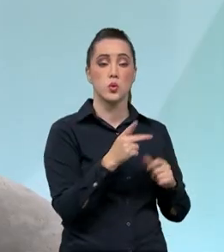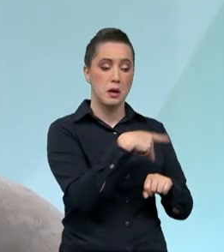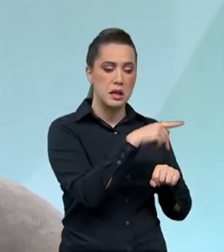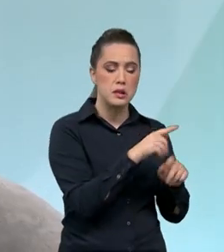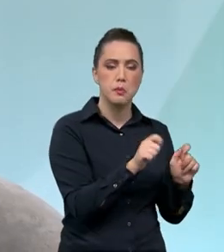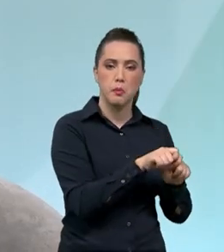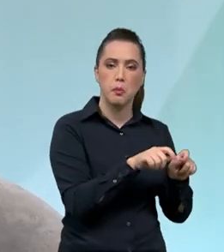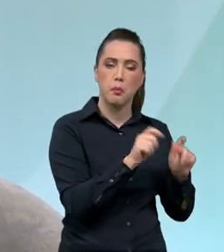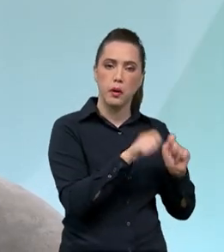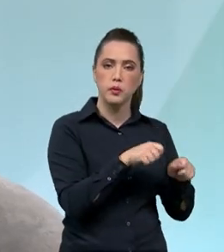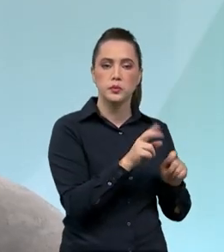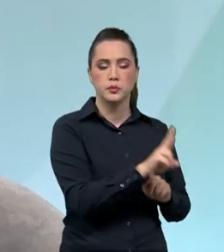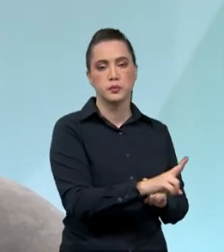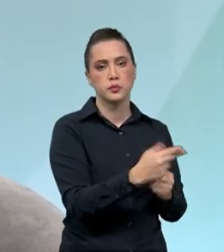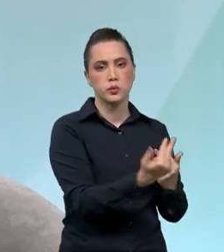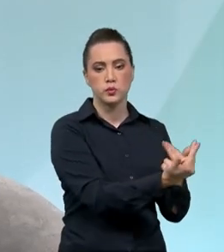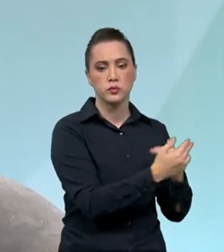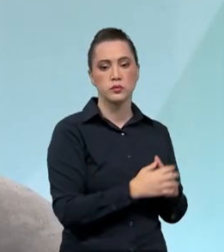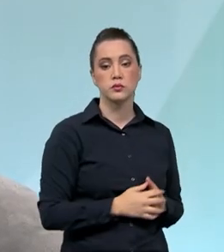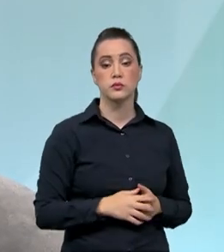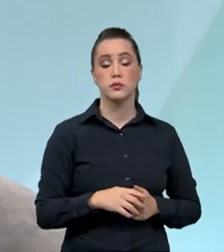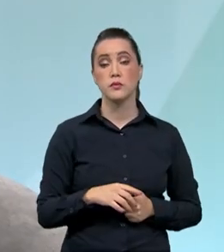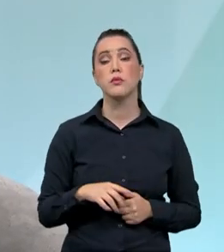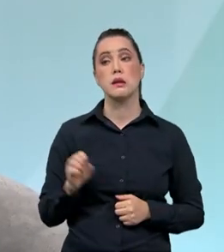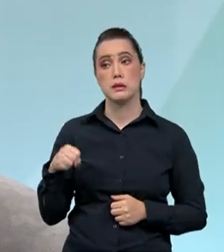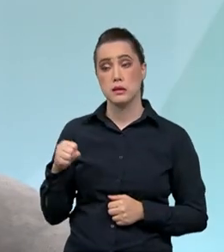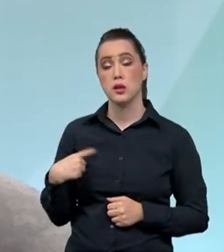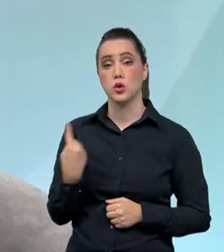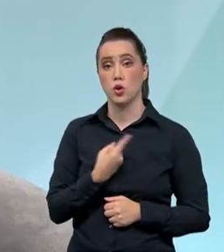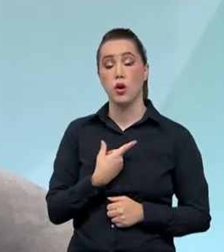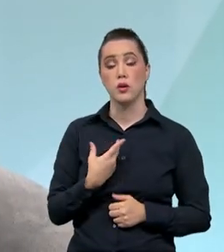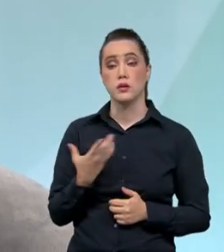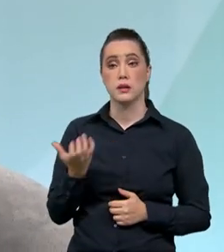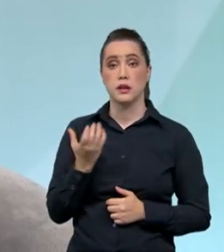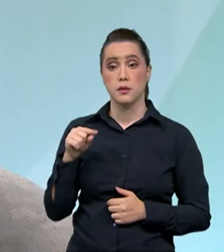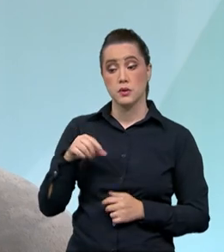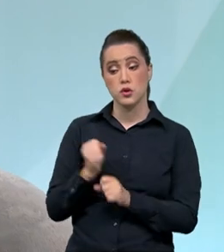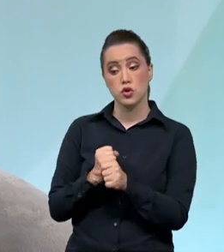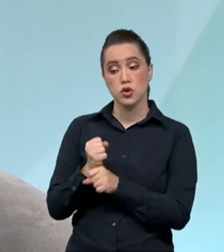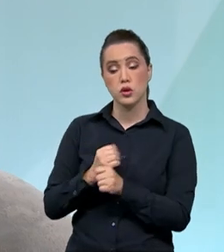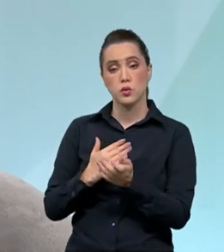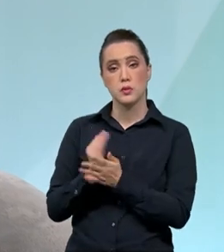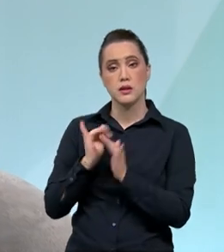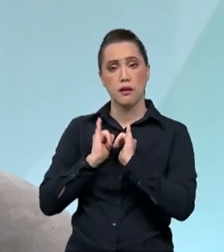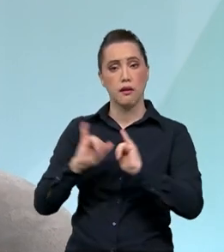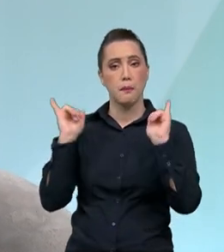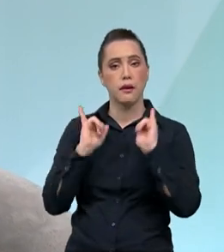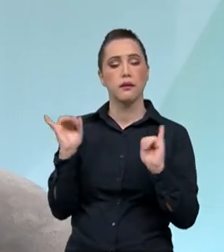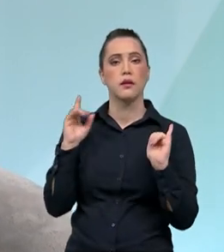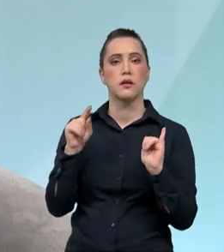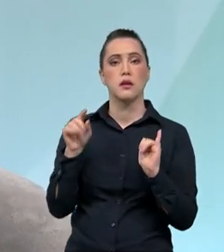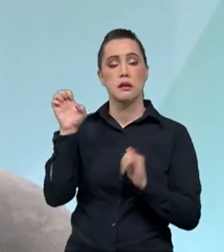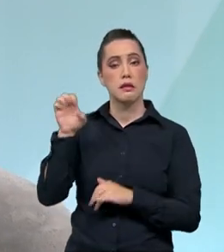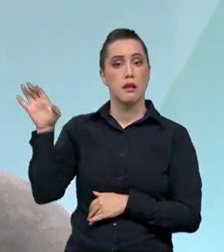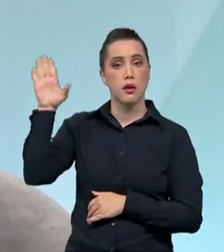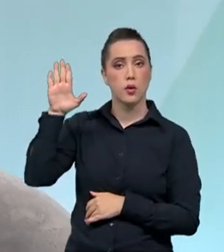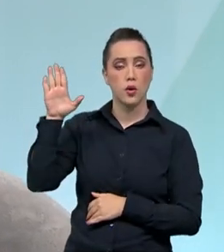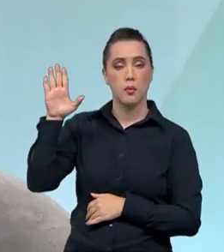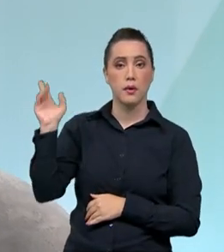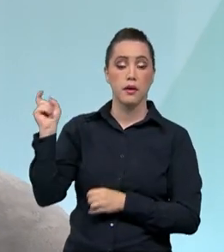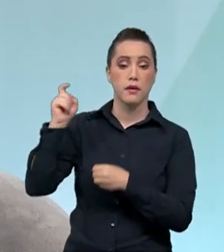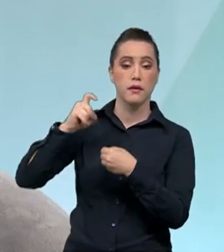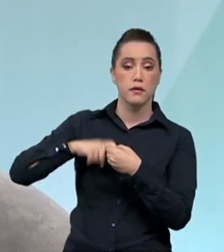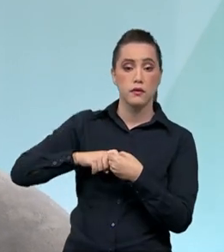Tem, tem sim. Nós vamos entrar ainda esse ano com campanhas na Europa e